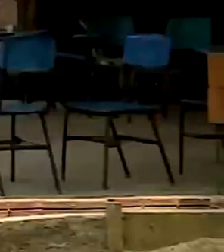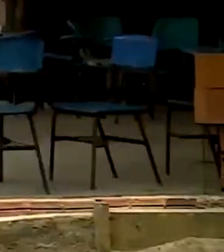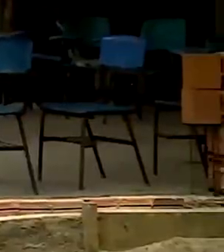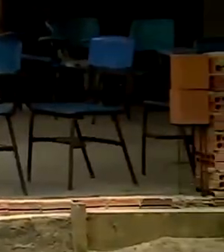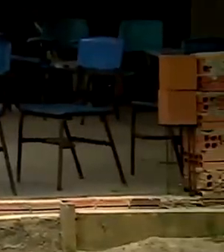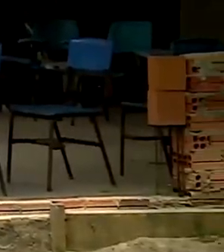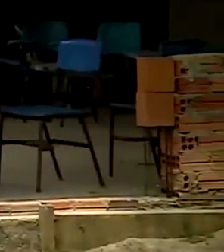Amazônia Mais